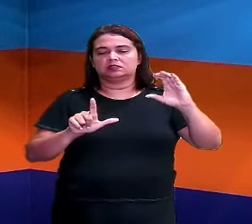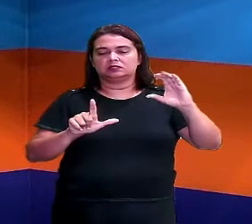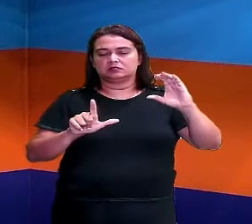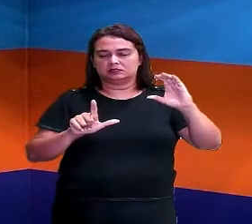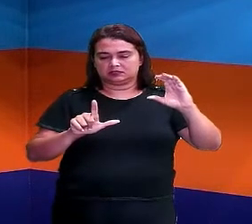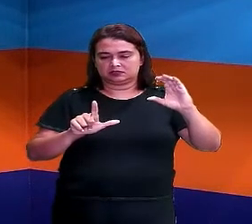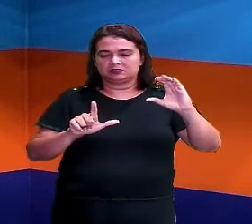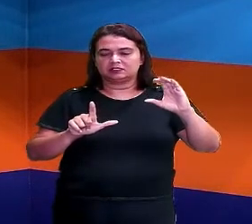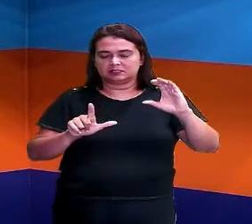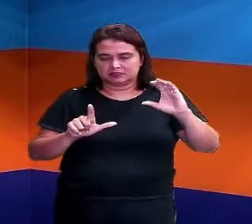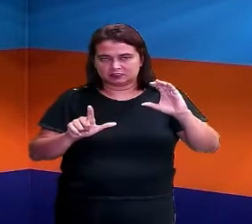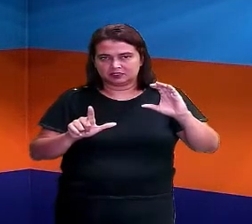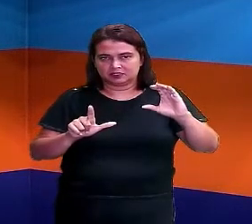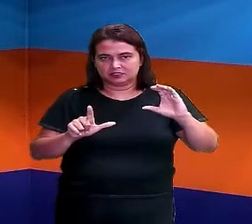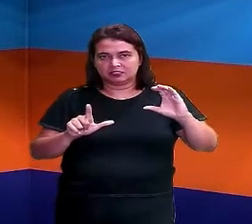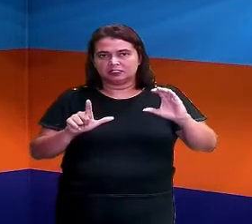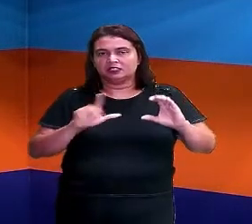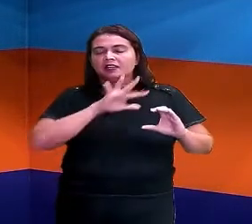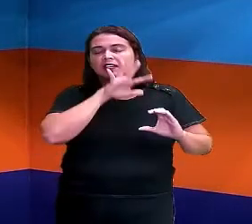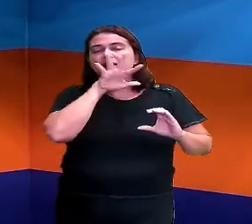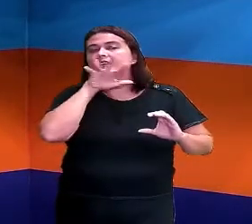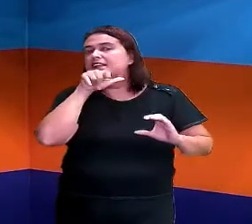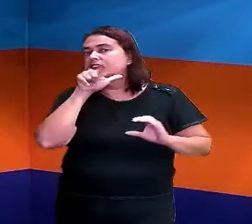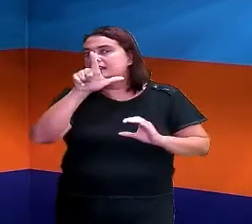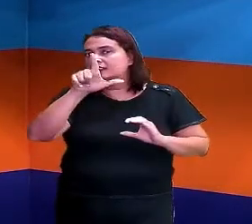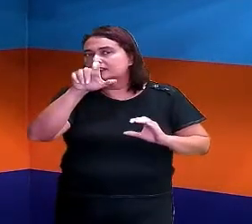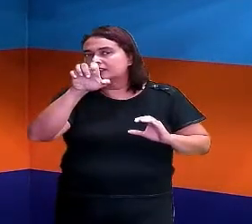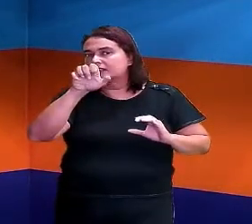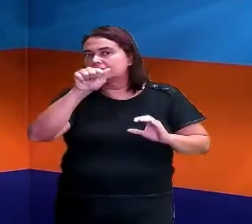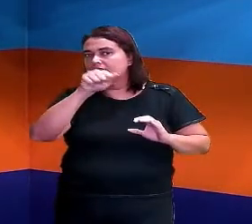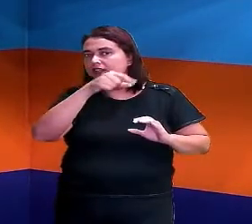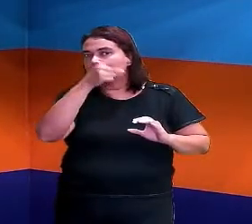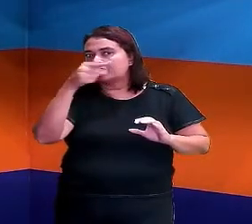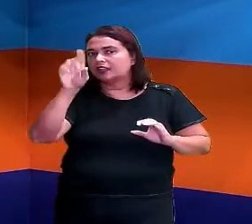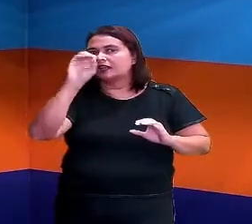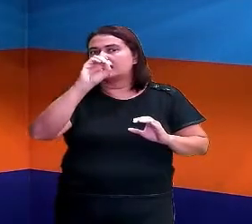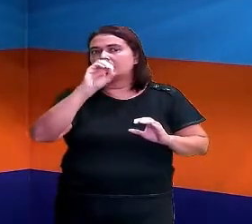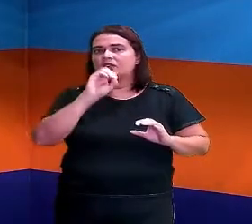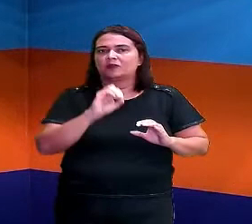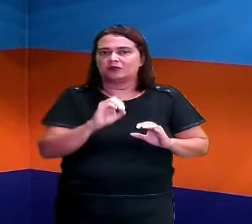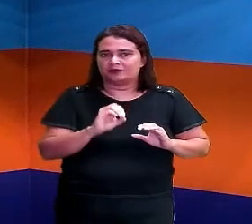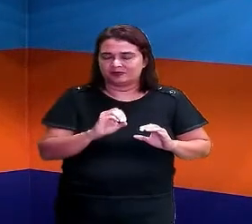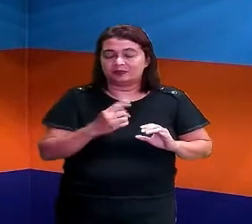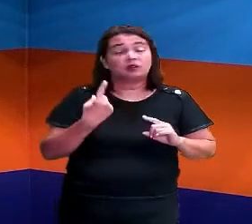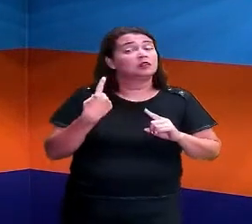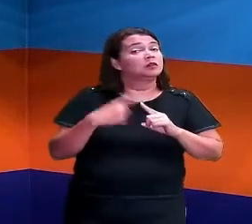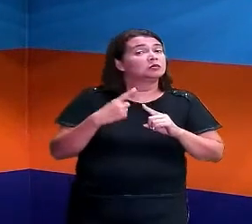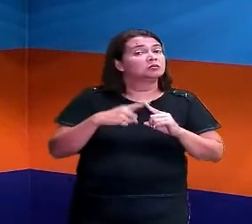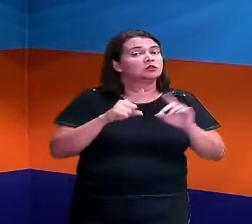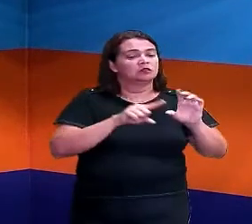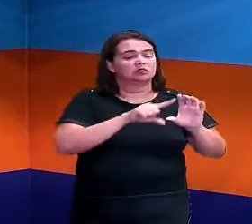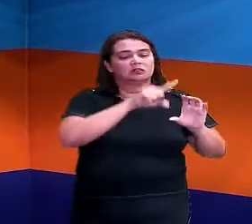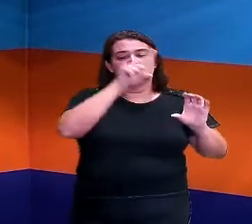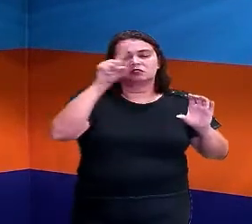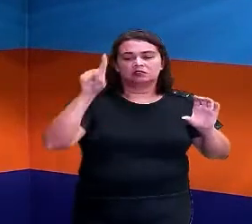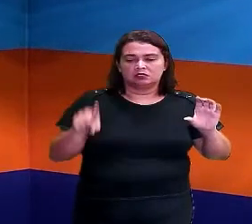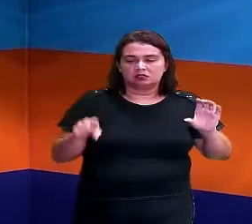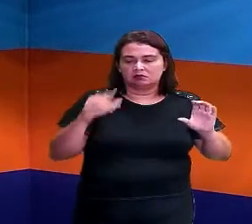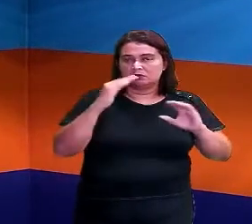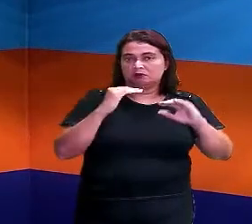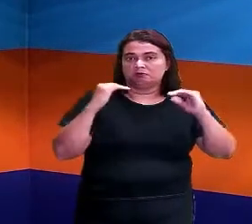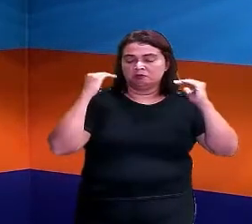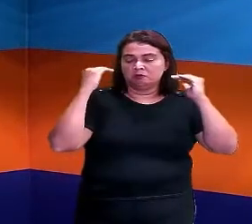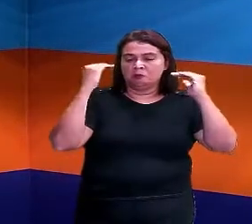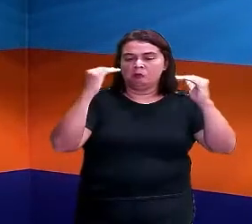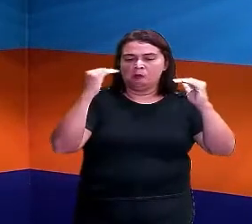letrinha L. L de leão. Por que eu pulei? Porque essas imagens aqui de